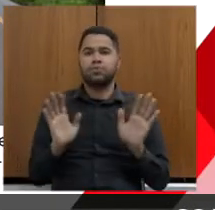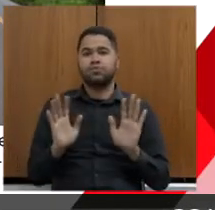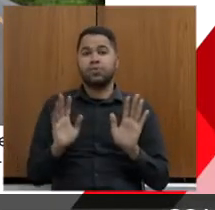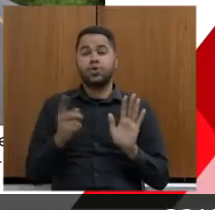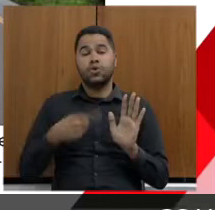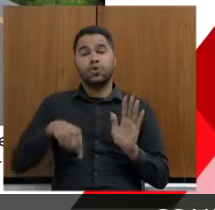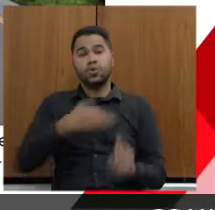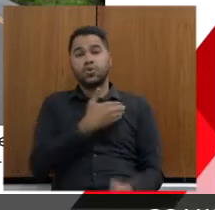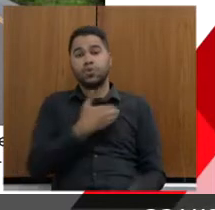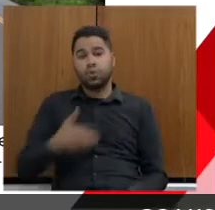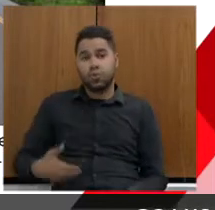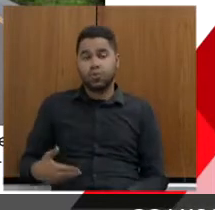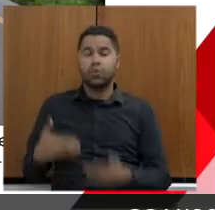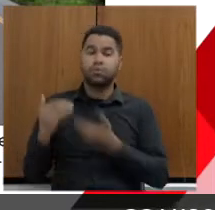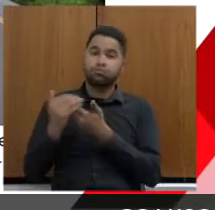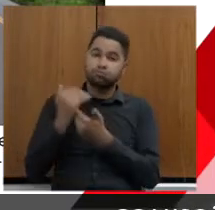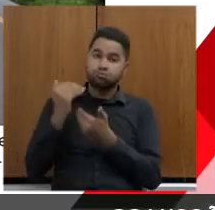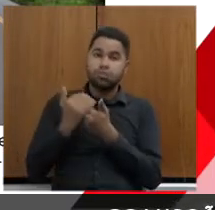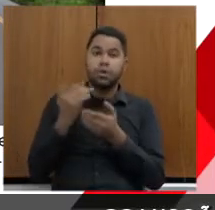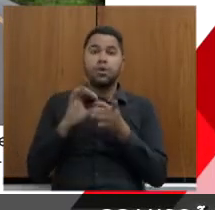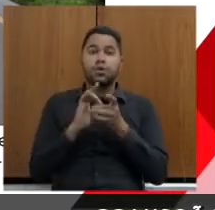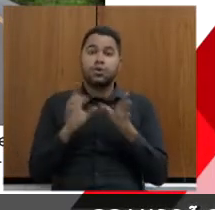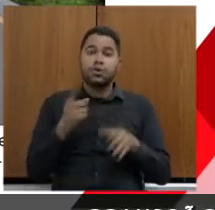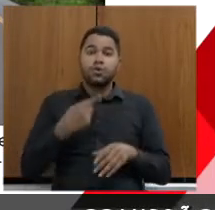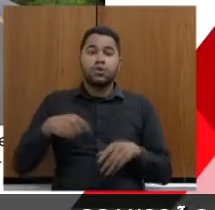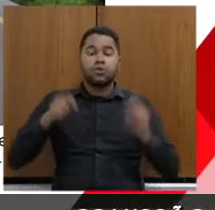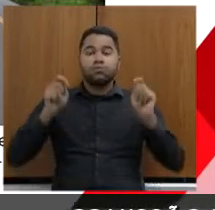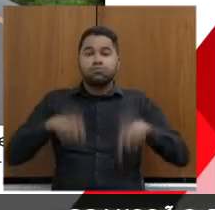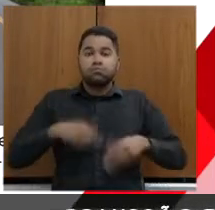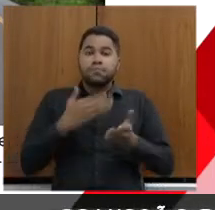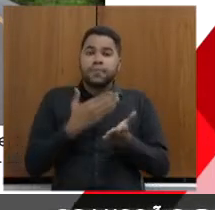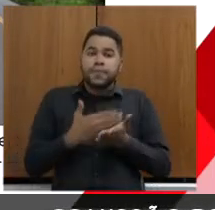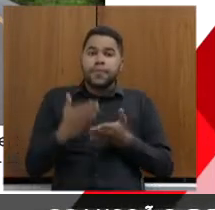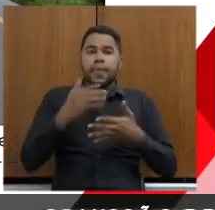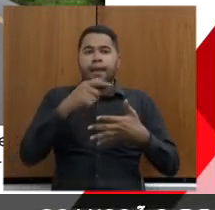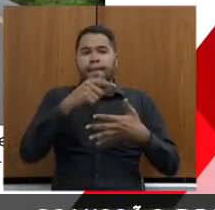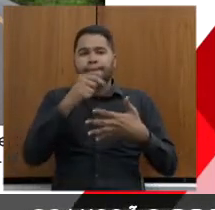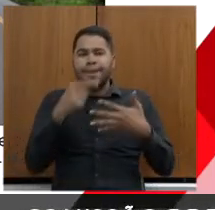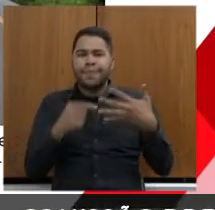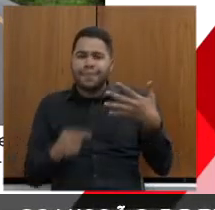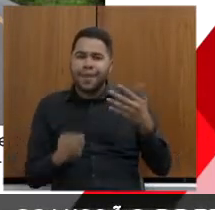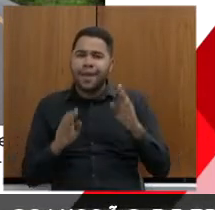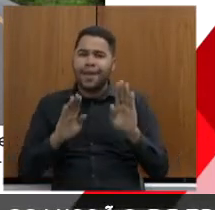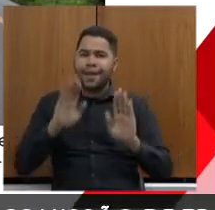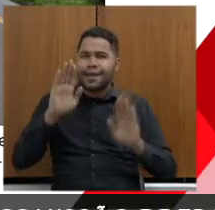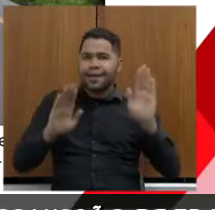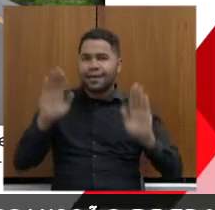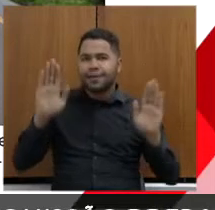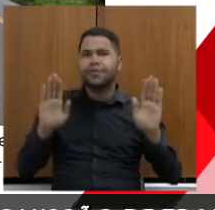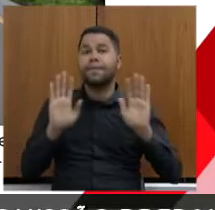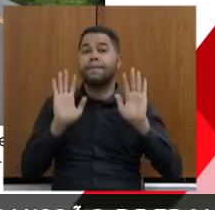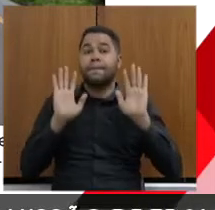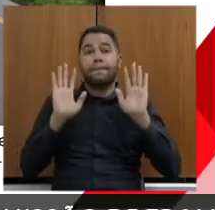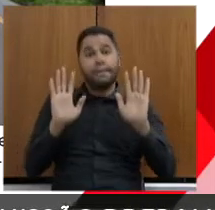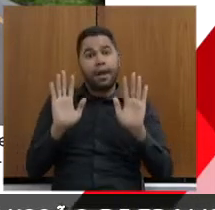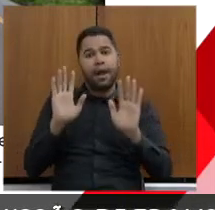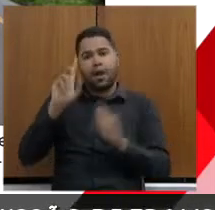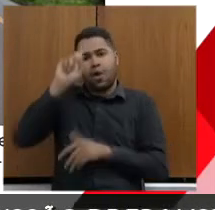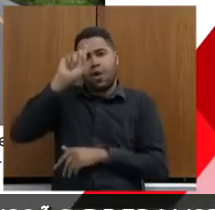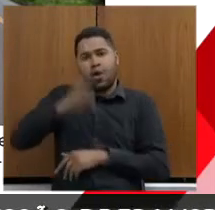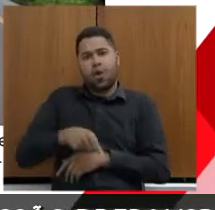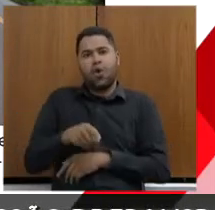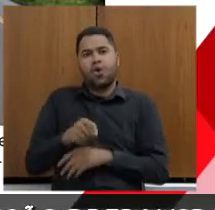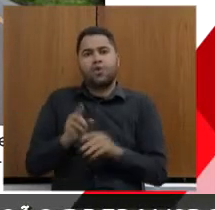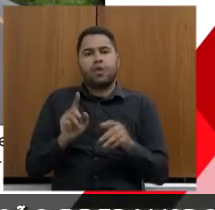governador nos orientou e nos autorizou, inclusive, que nós já pudéssemos iniciar as licitações, mas, obviamente, sem dar ordem de início,